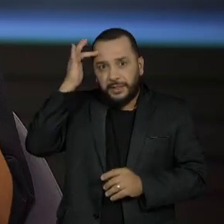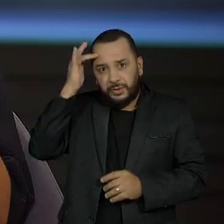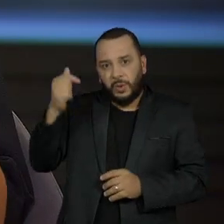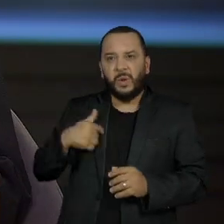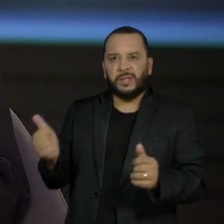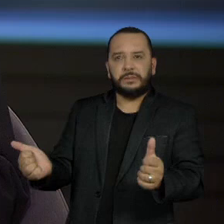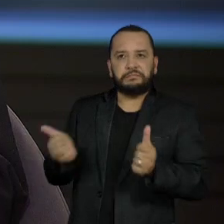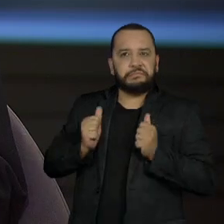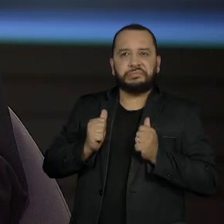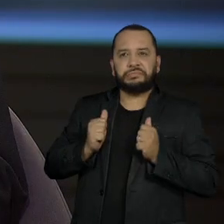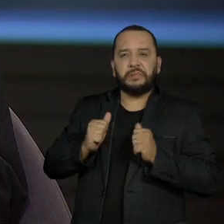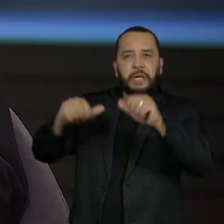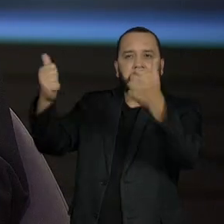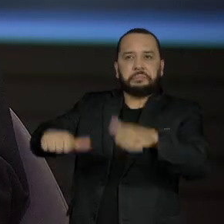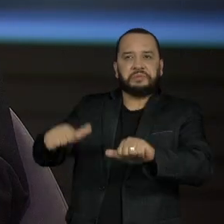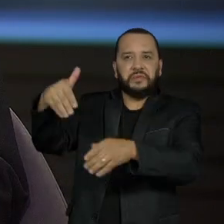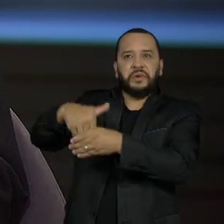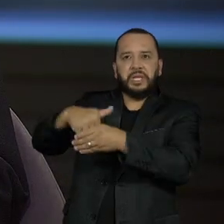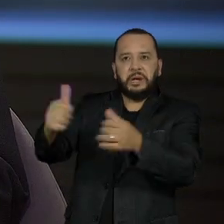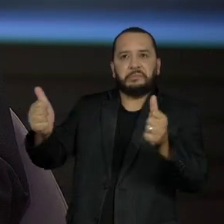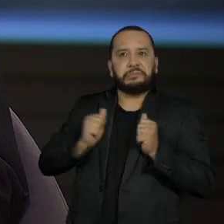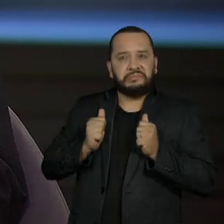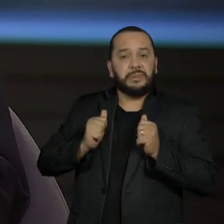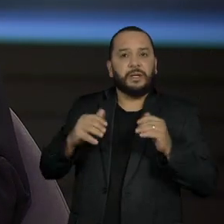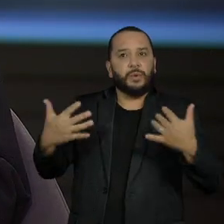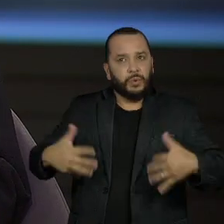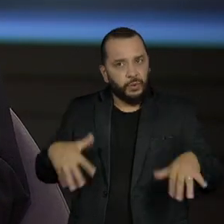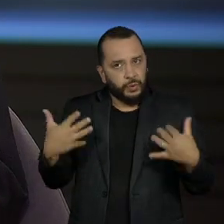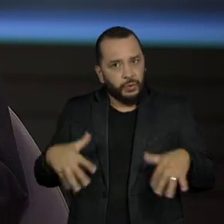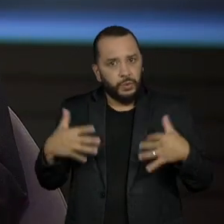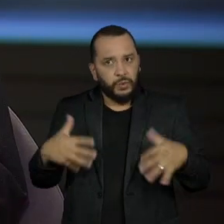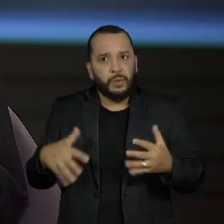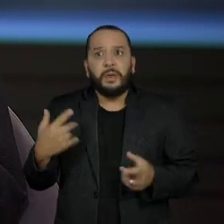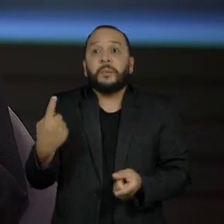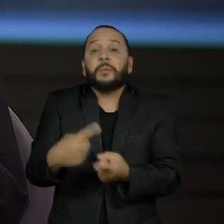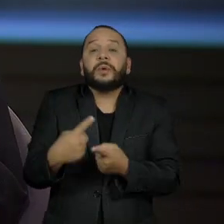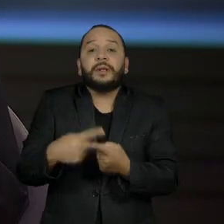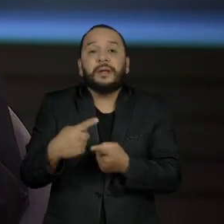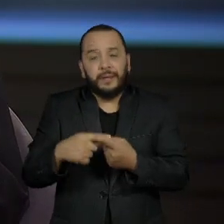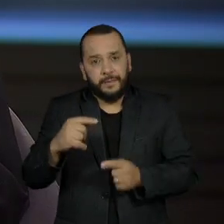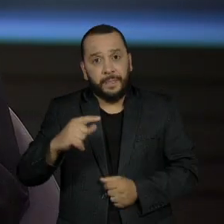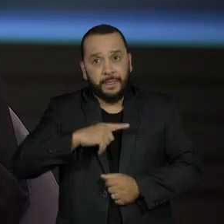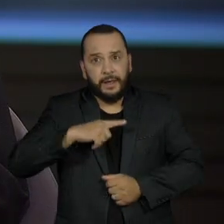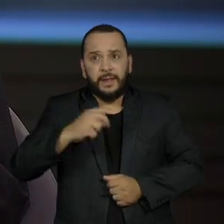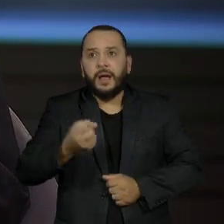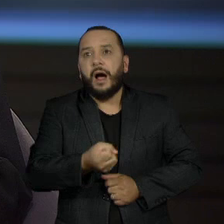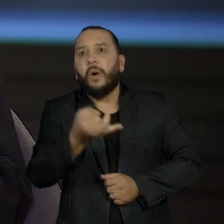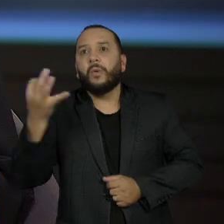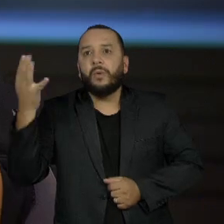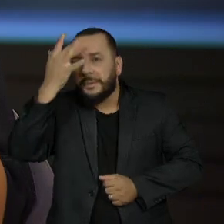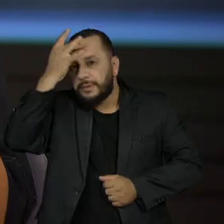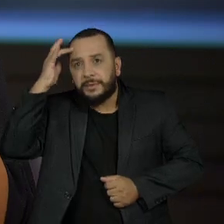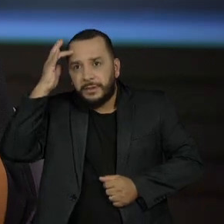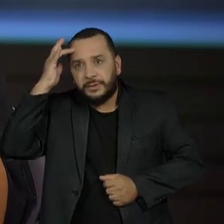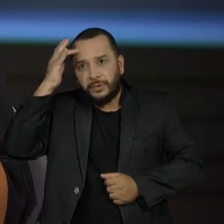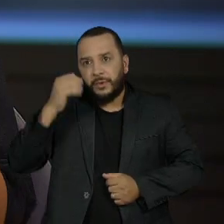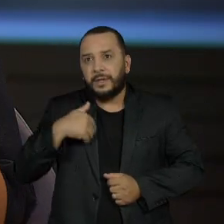importante de todos. E ele diz respeito, principalmente, a quem tem a concentração do seu eleitorado nos